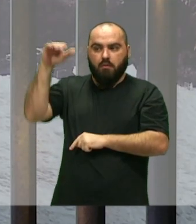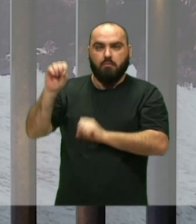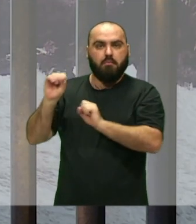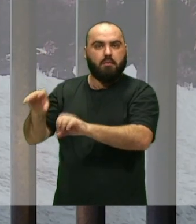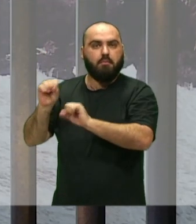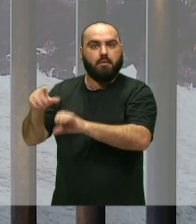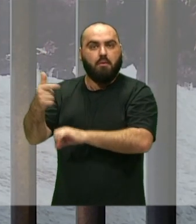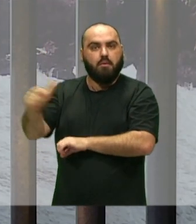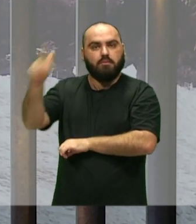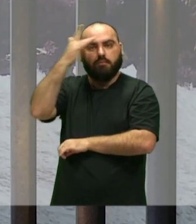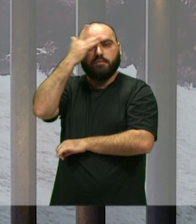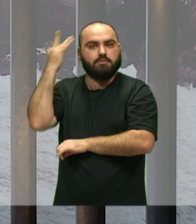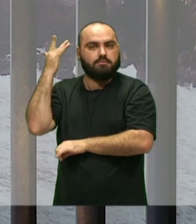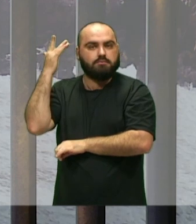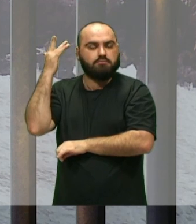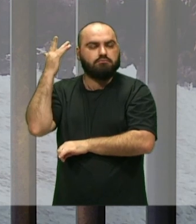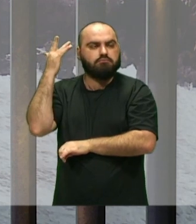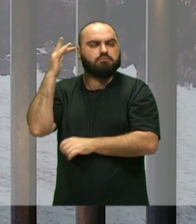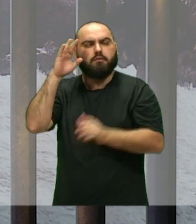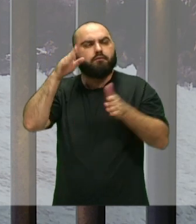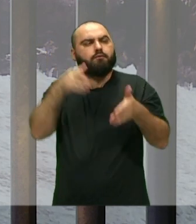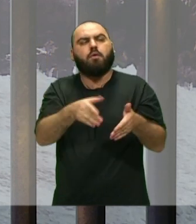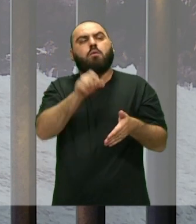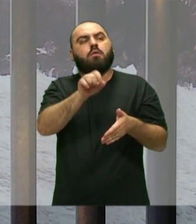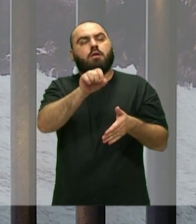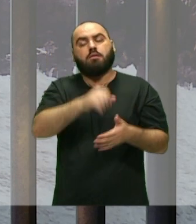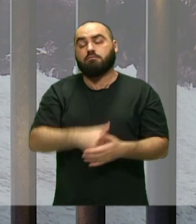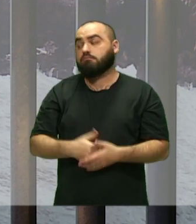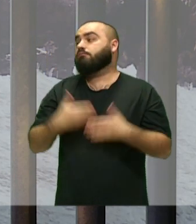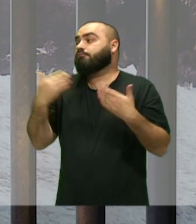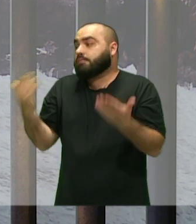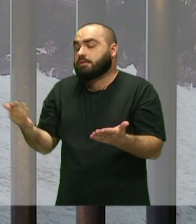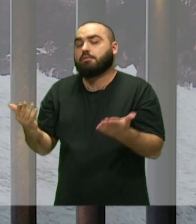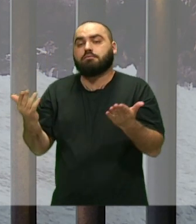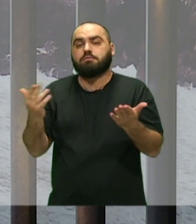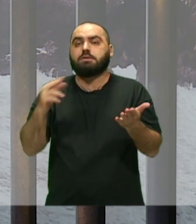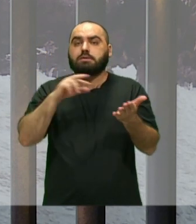Que podemos Né? Ser É